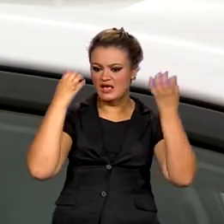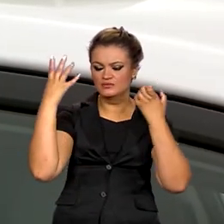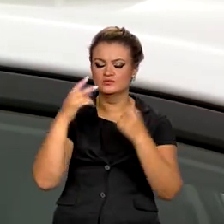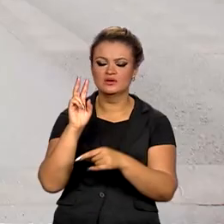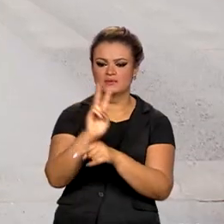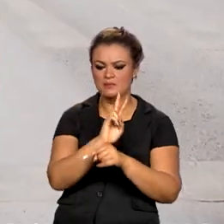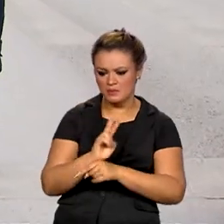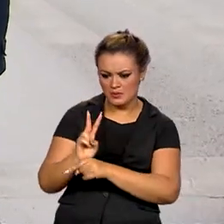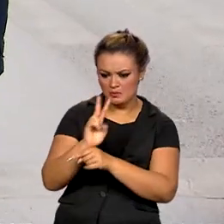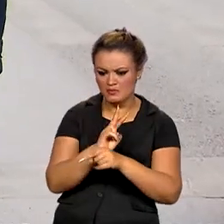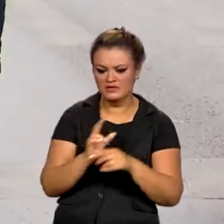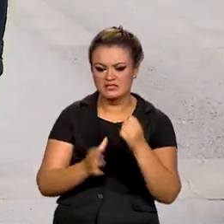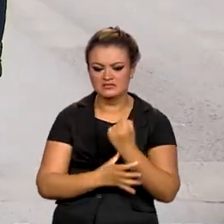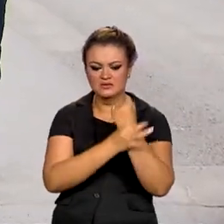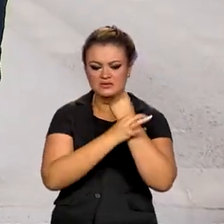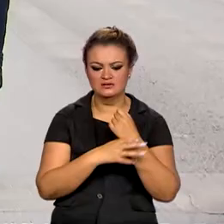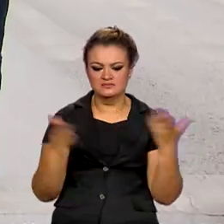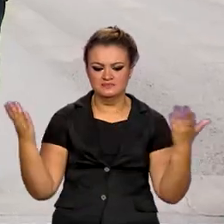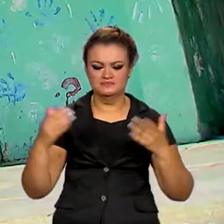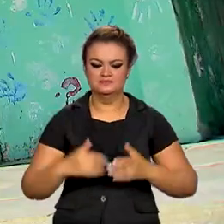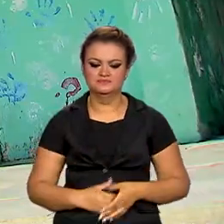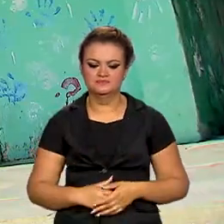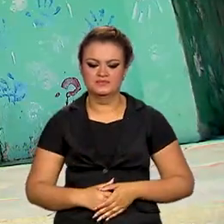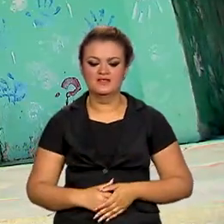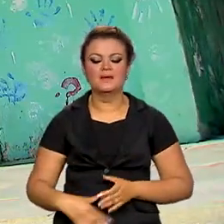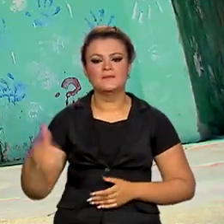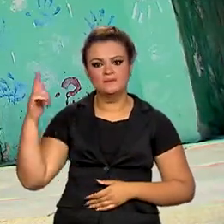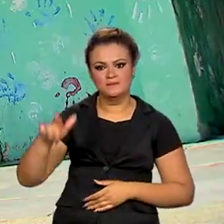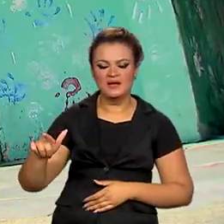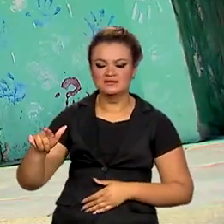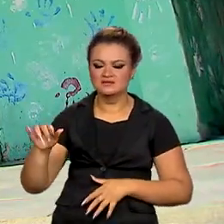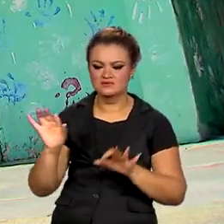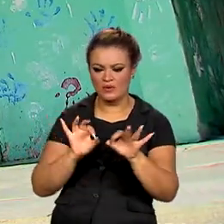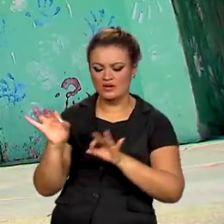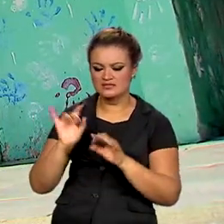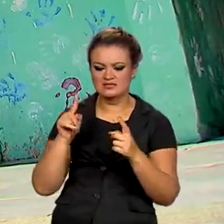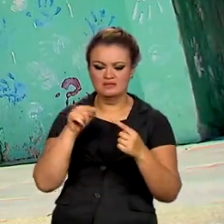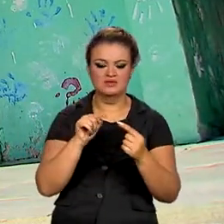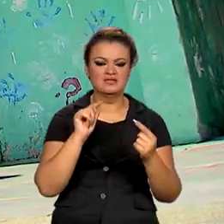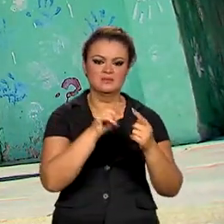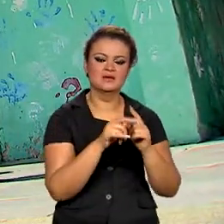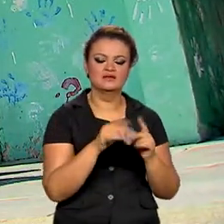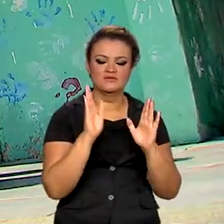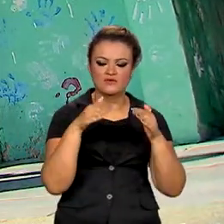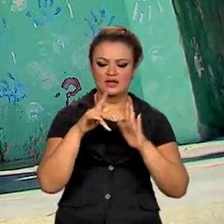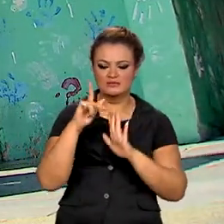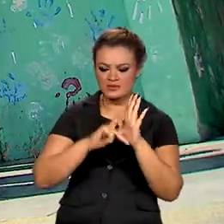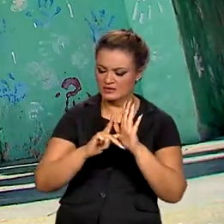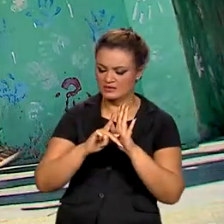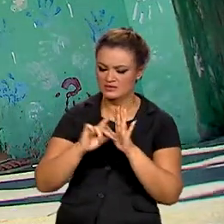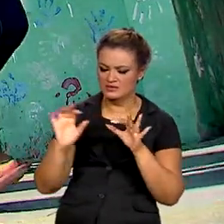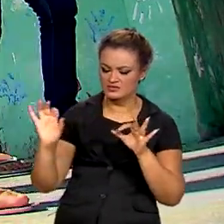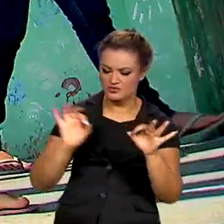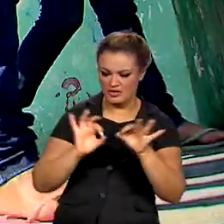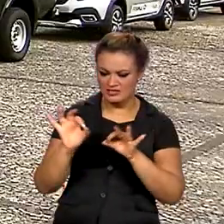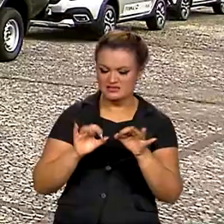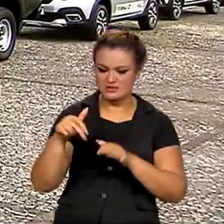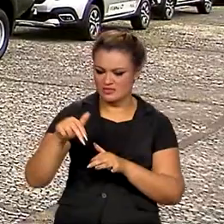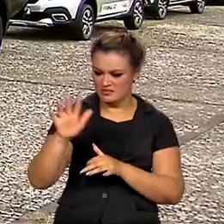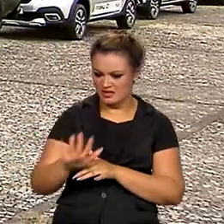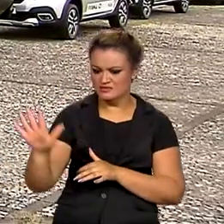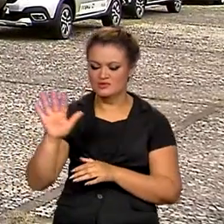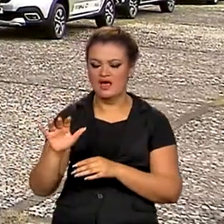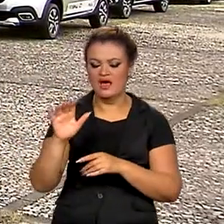promover a segurança no país, além de traçar metas para programas de inclusão nacionais,